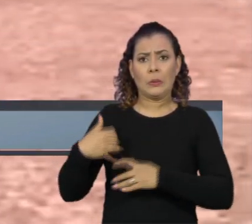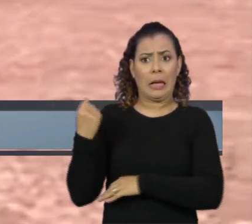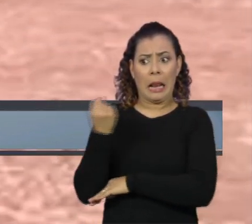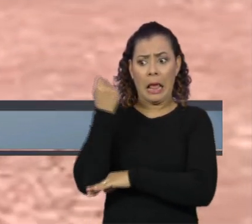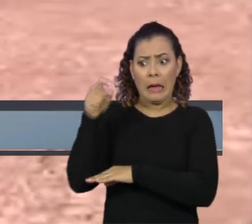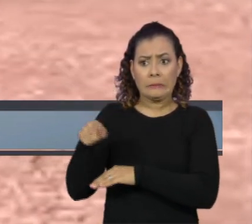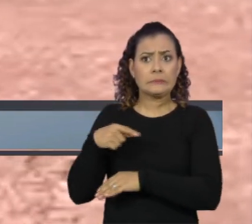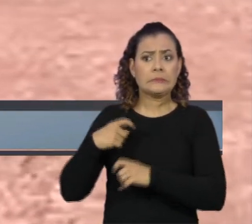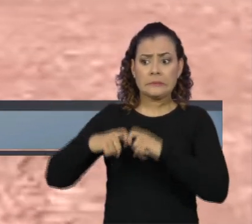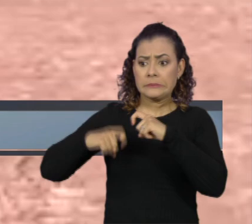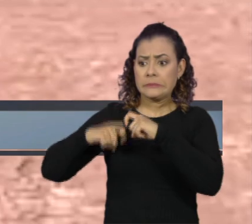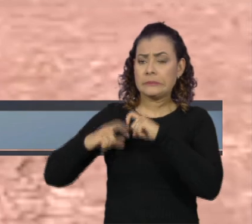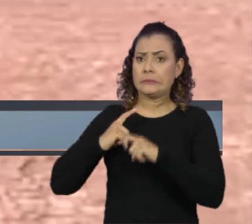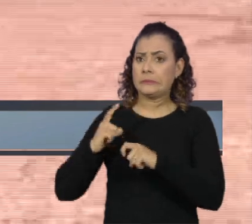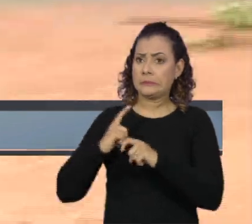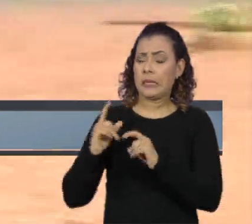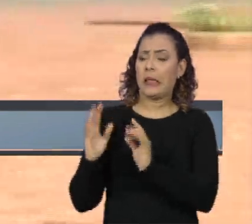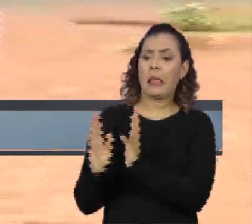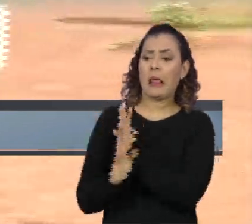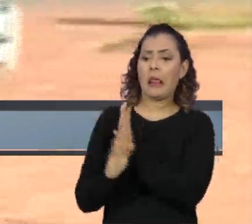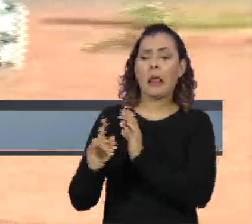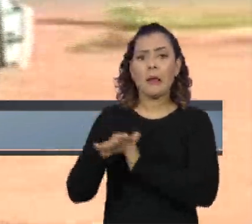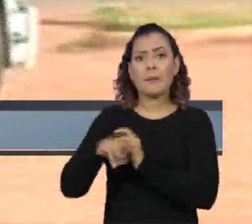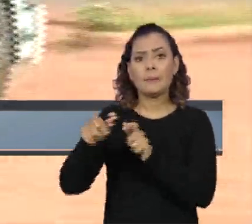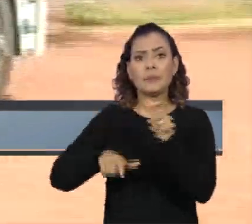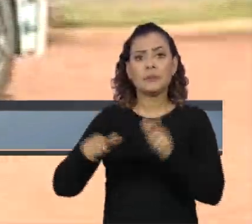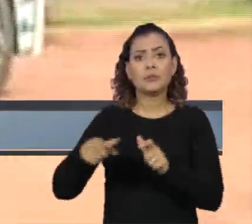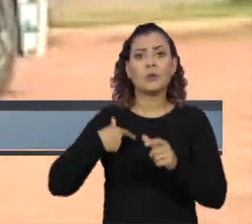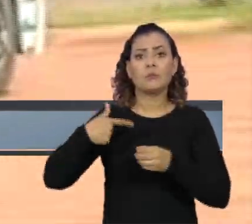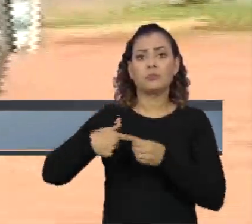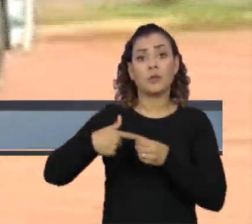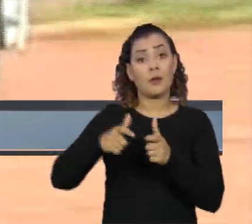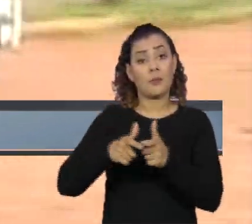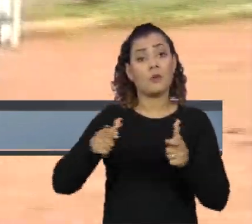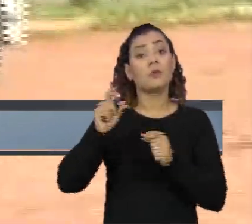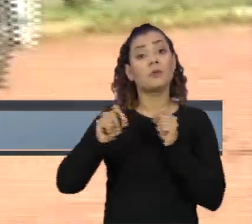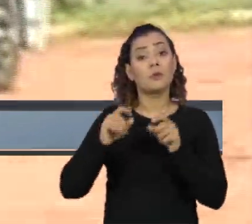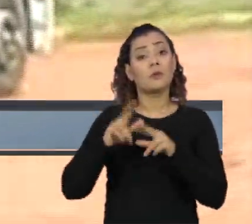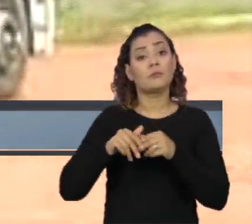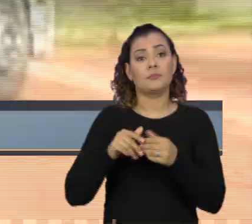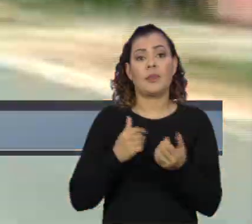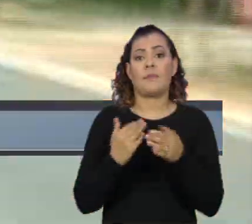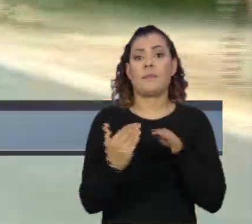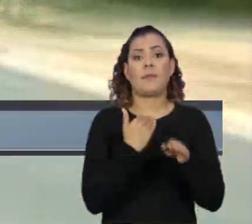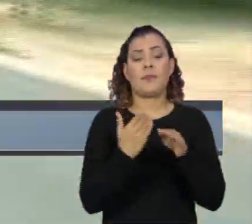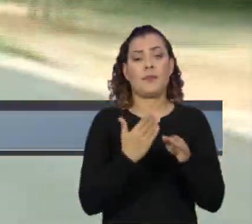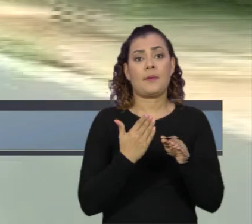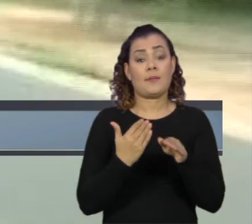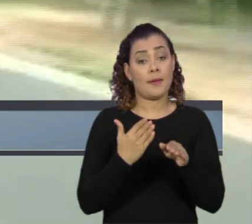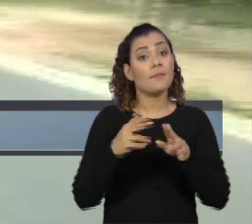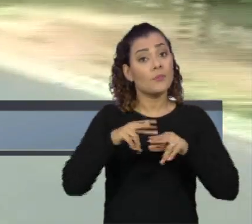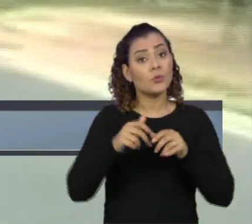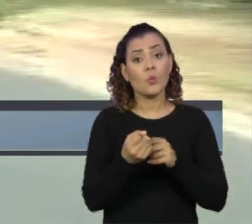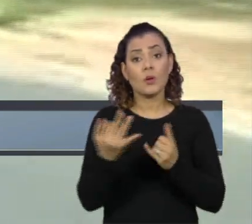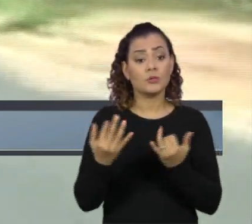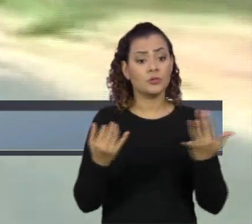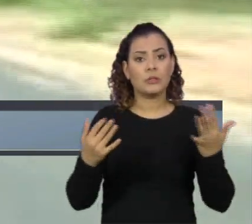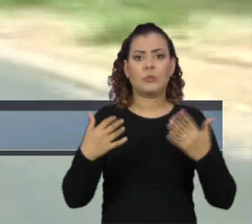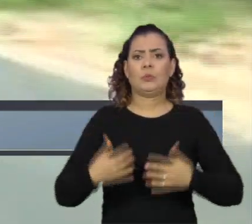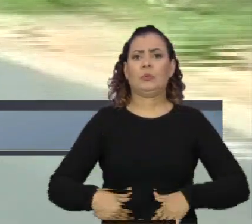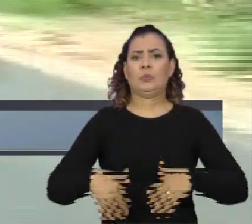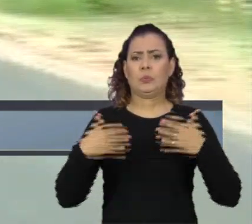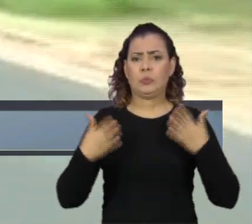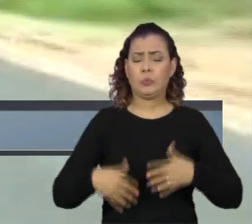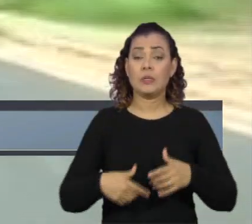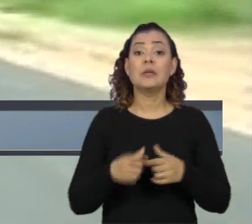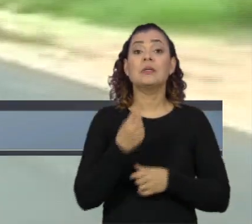A maior parte fica em postos de combustíveis à margem das rodovias. E esse número representa uma